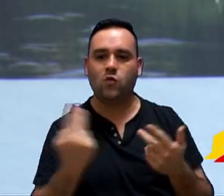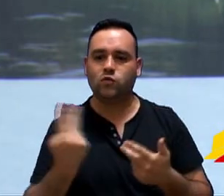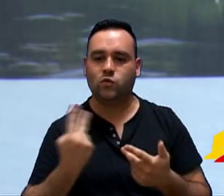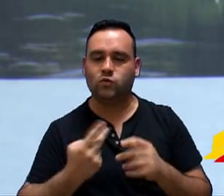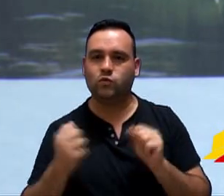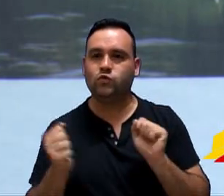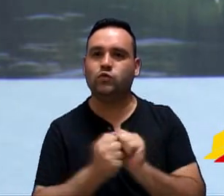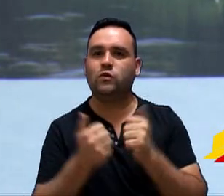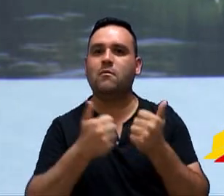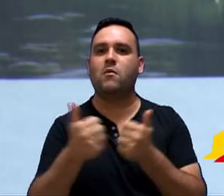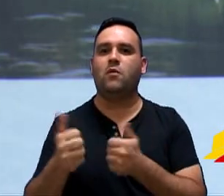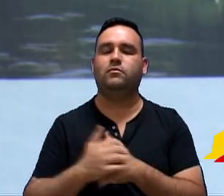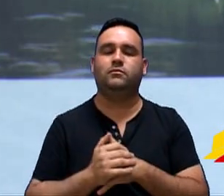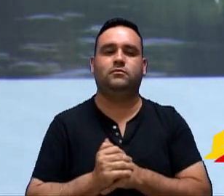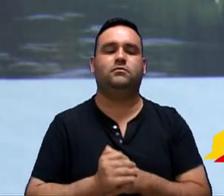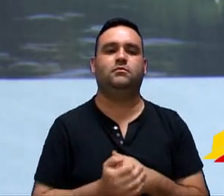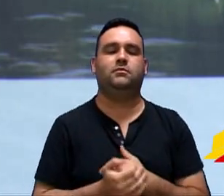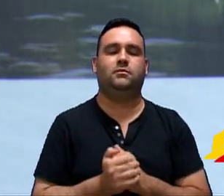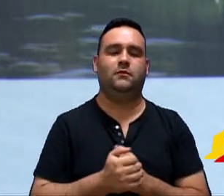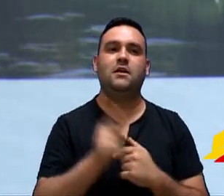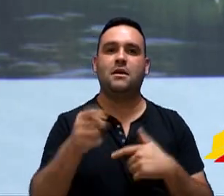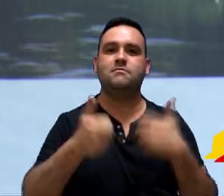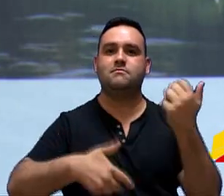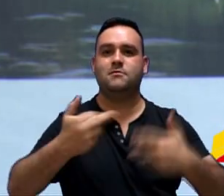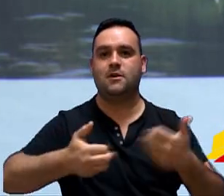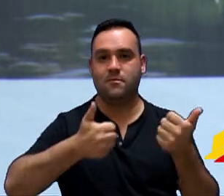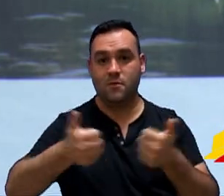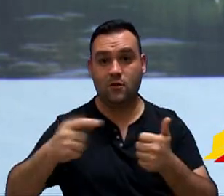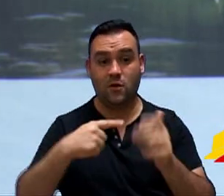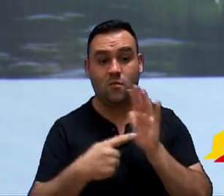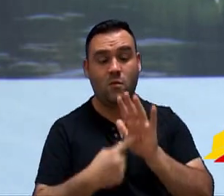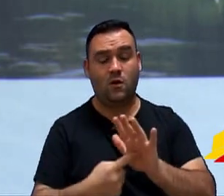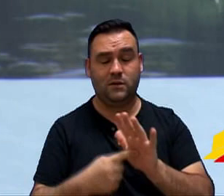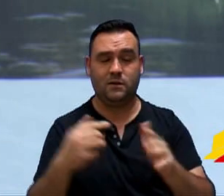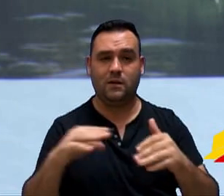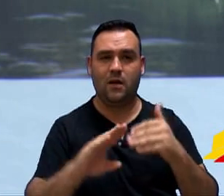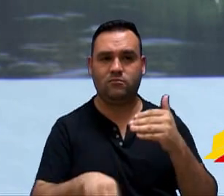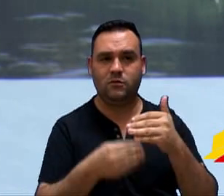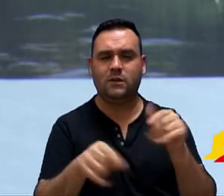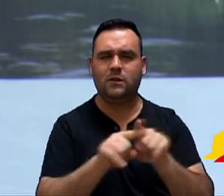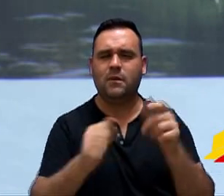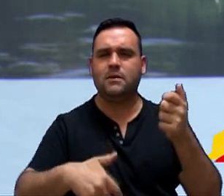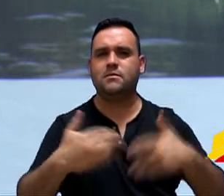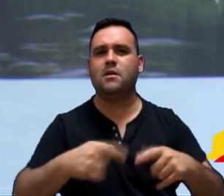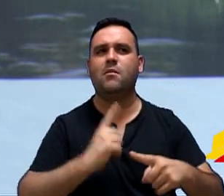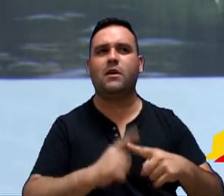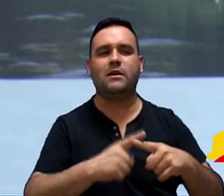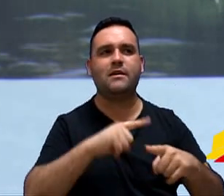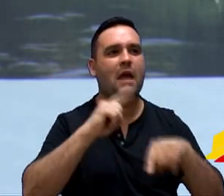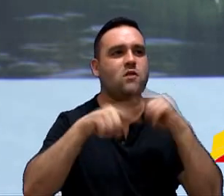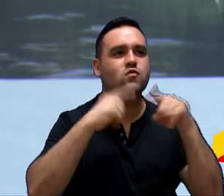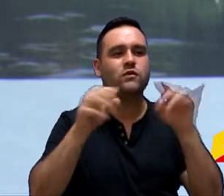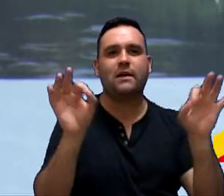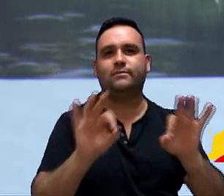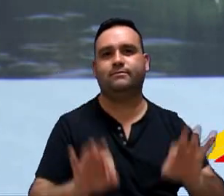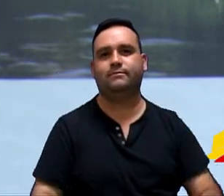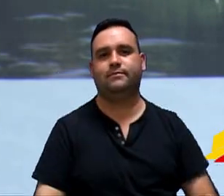junto. Foi bom, foi bom. Por bom ter falado, a gente já apresenta a emenda, deixa claro para que não pare dúvida nenhuma.